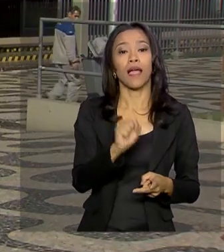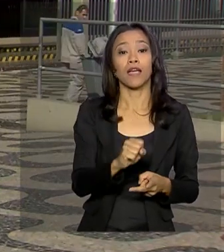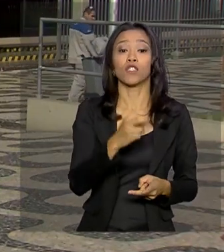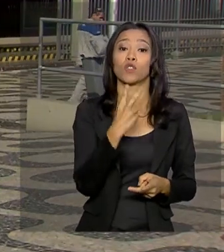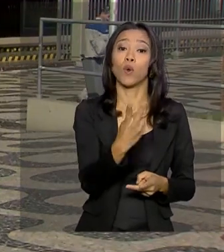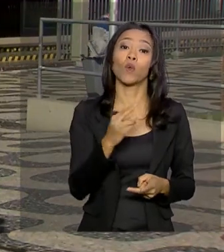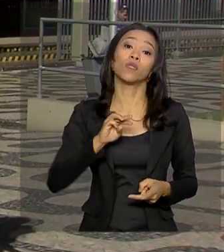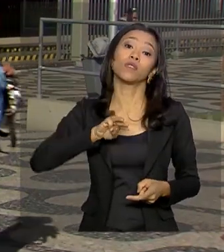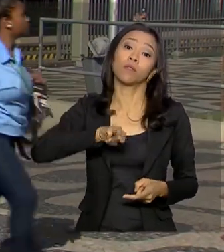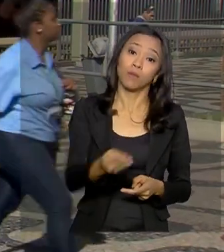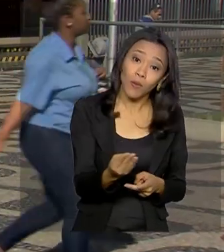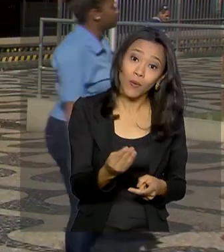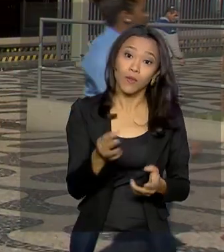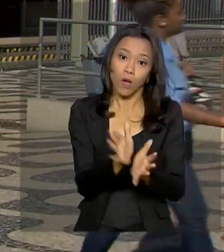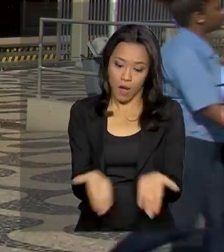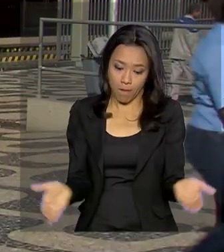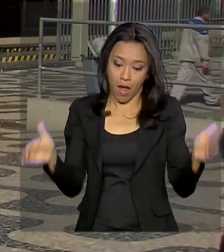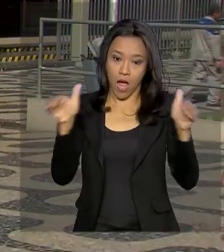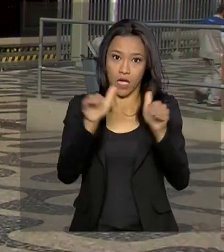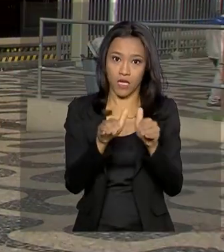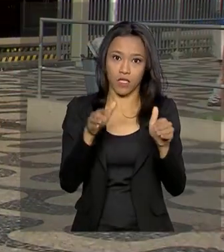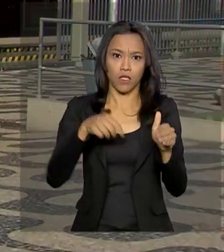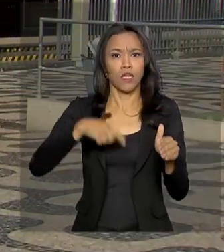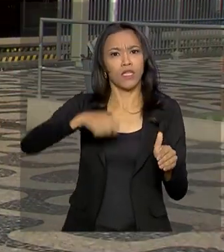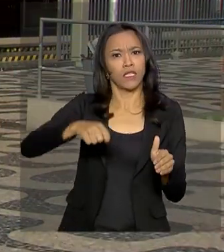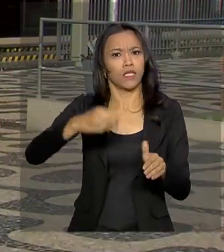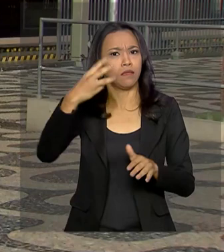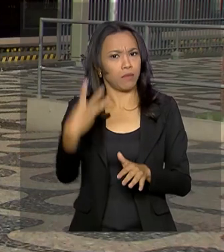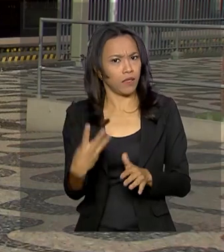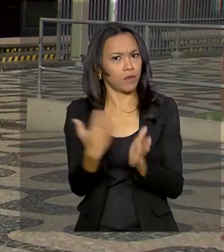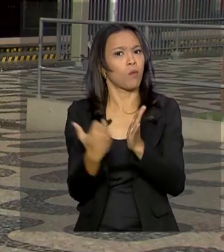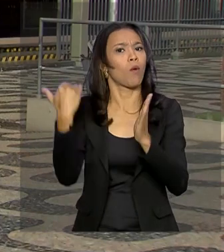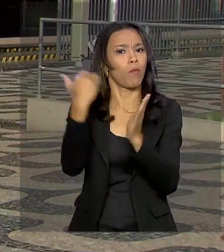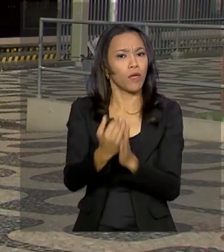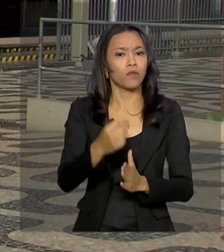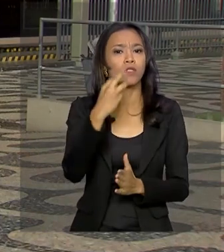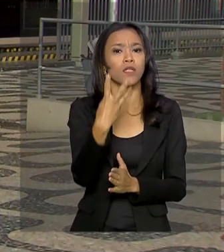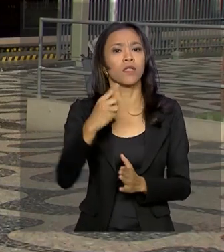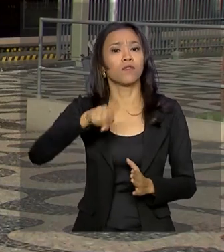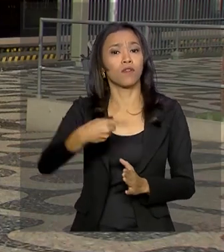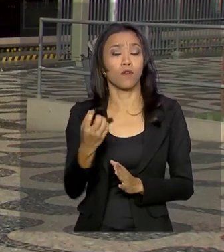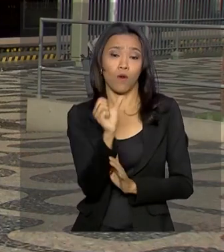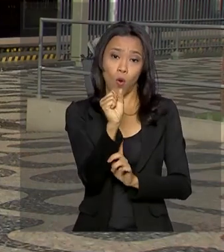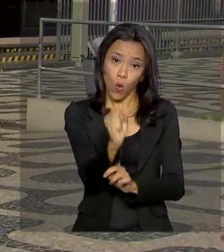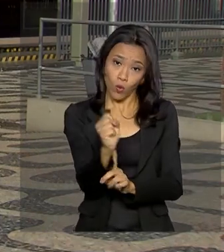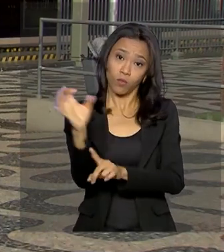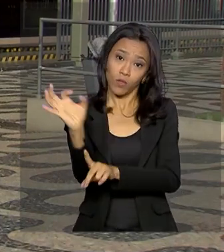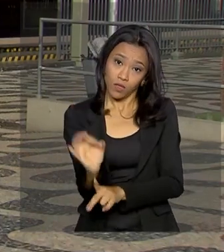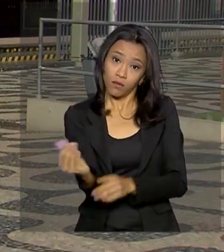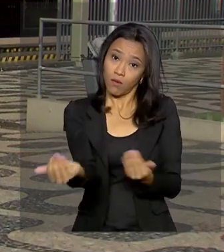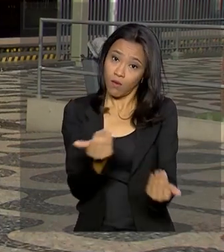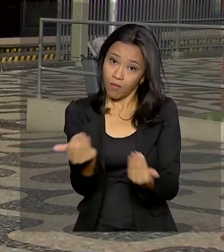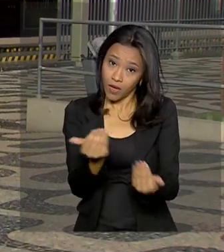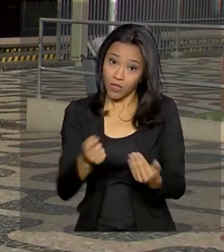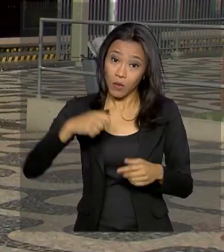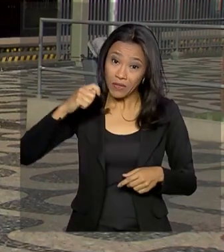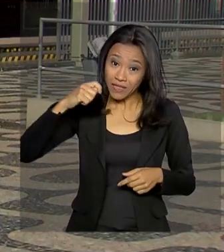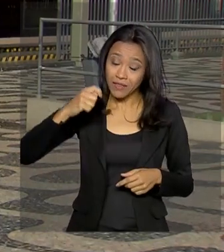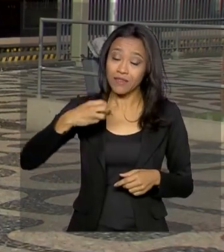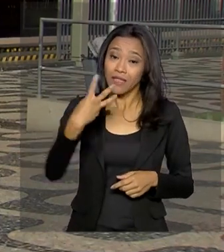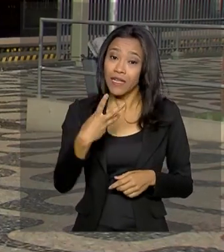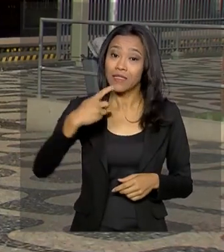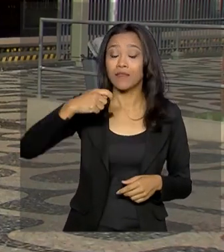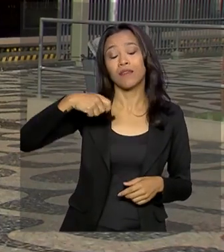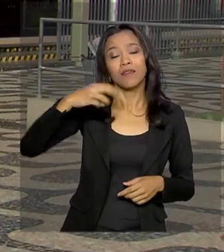633 mil barris-dias no segundo trimestre, um aumento de 3,8% em relação aos três primeiros